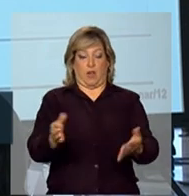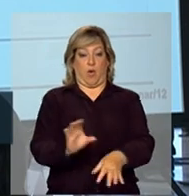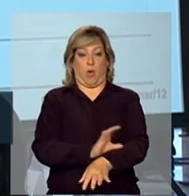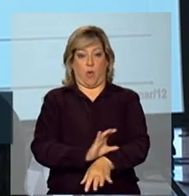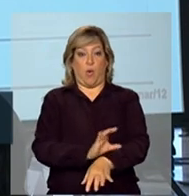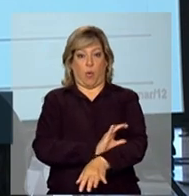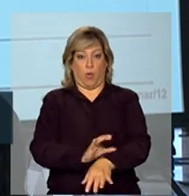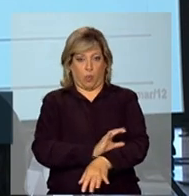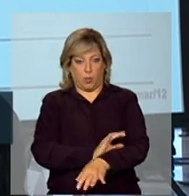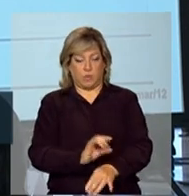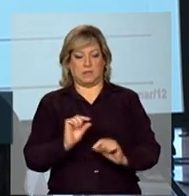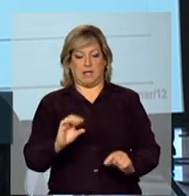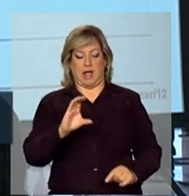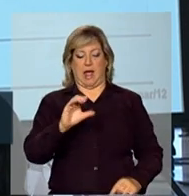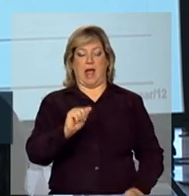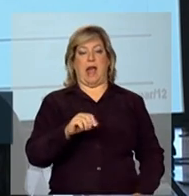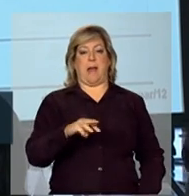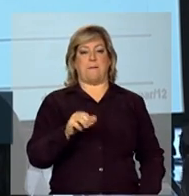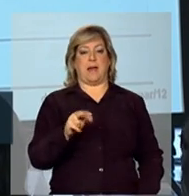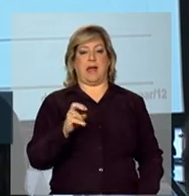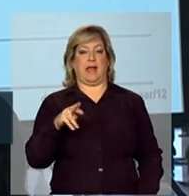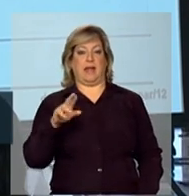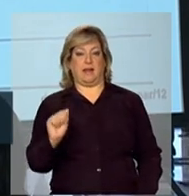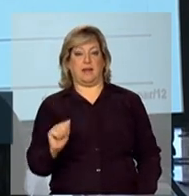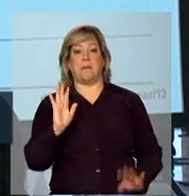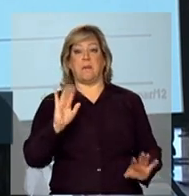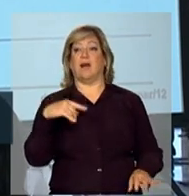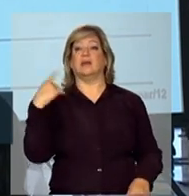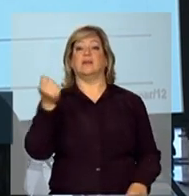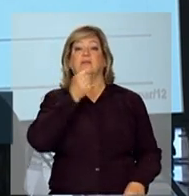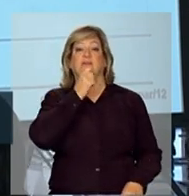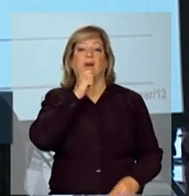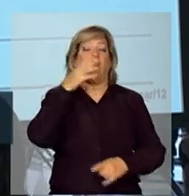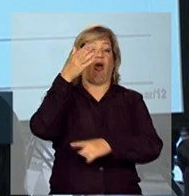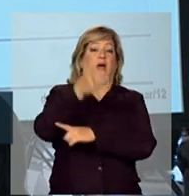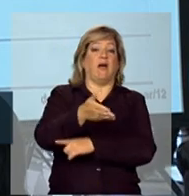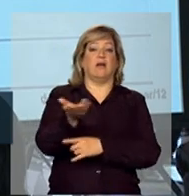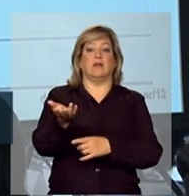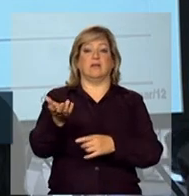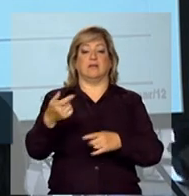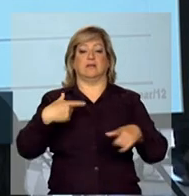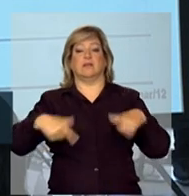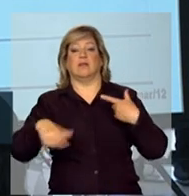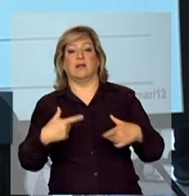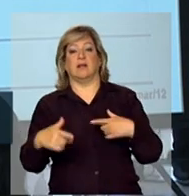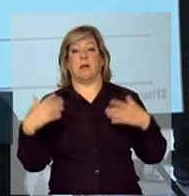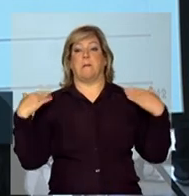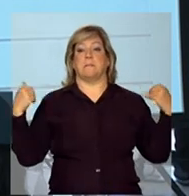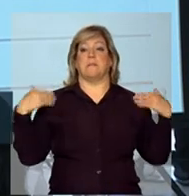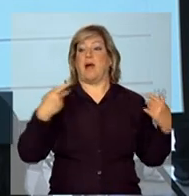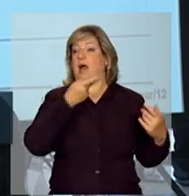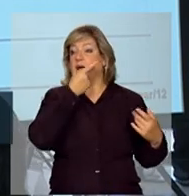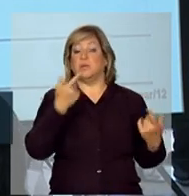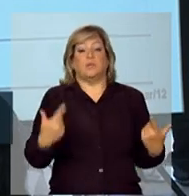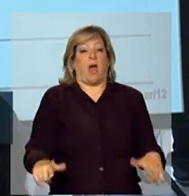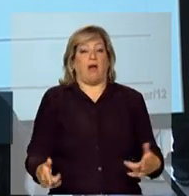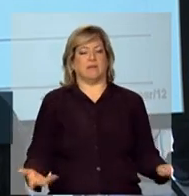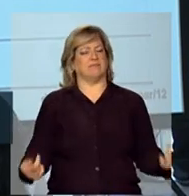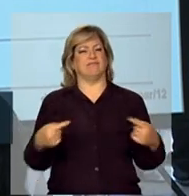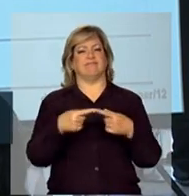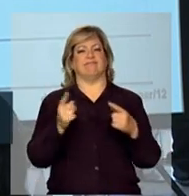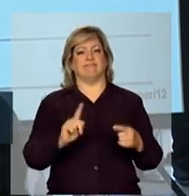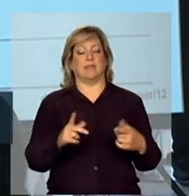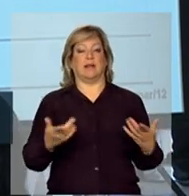ampliação de oferta de turismo, eu ofereço cursos de construção civil em uma cidade, e, na verdade, você tem gente